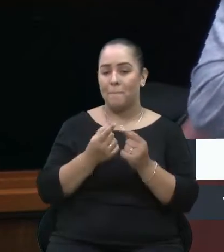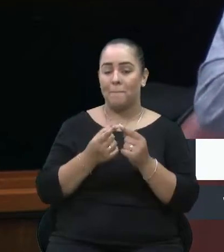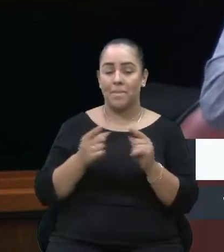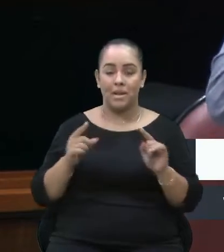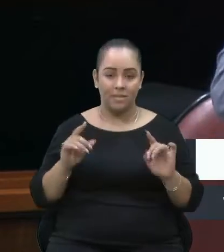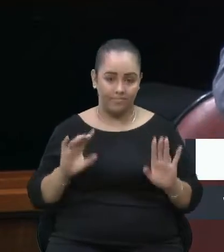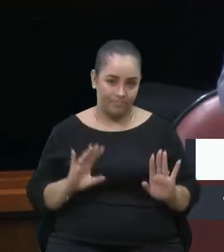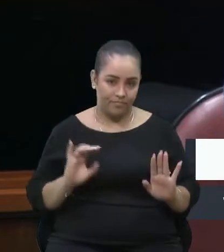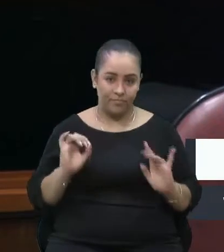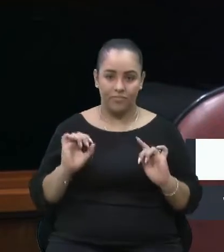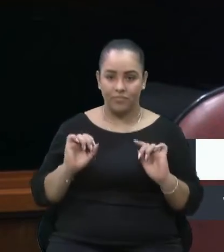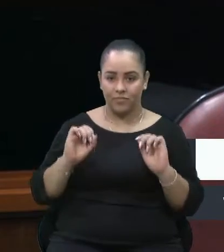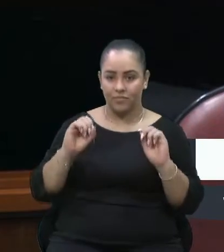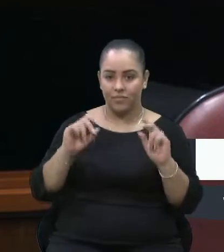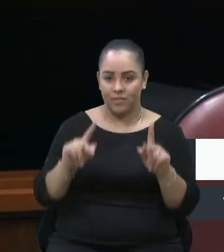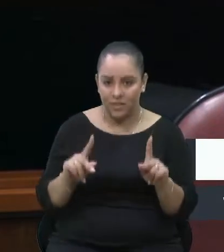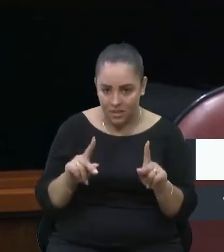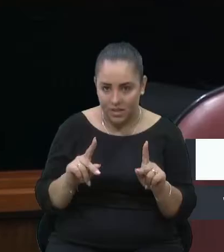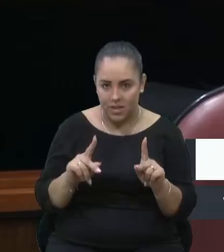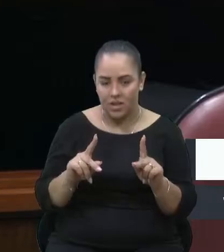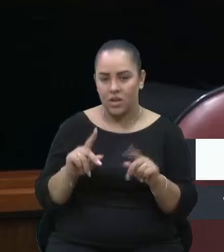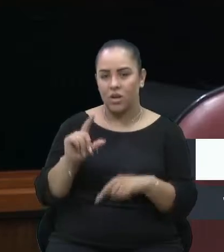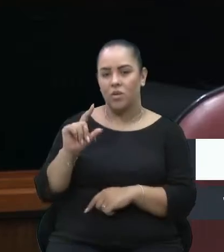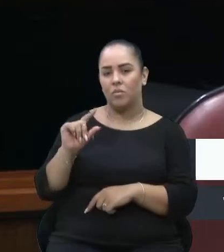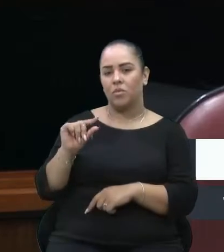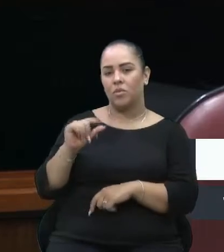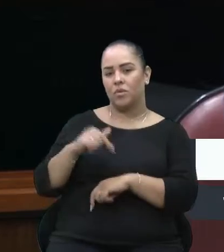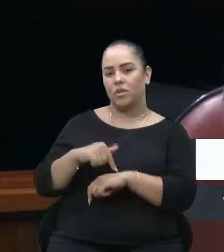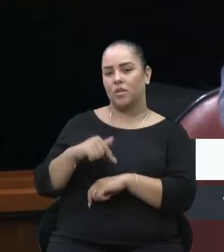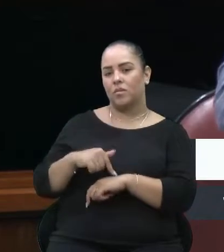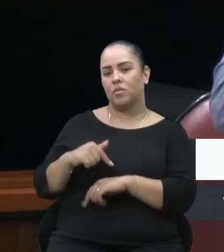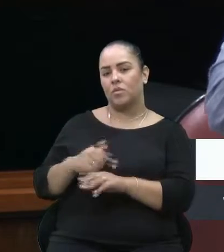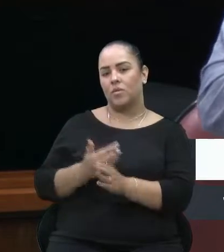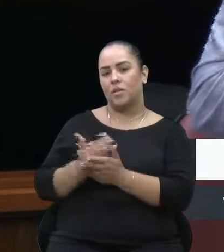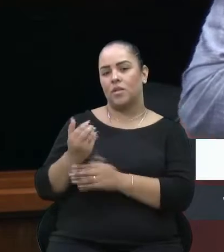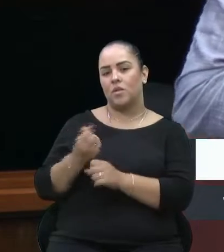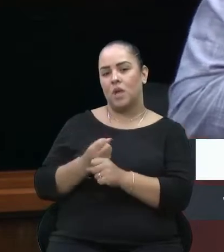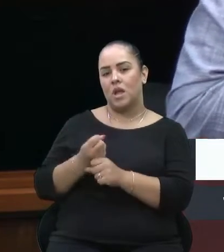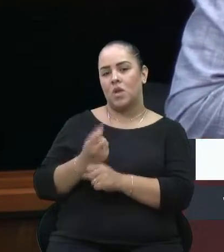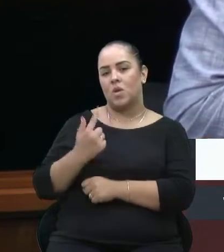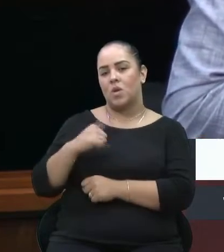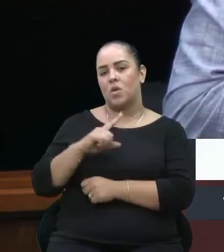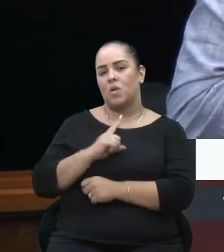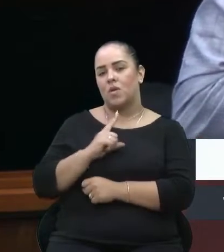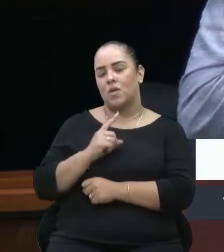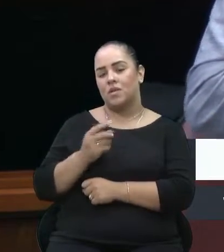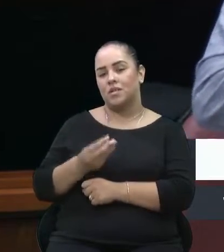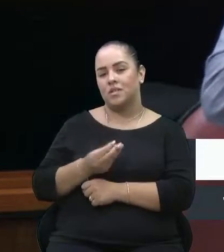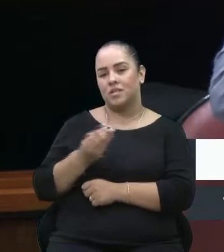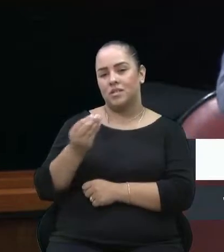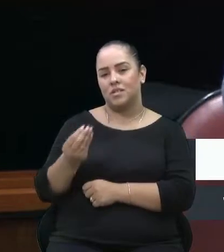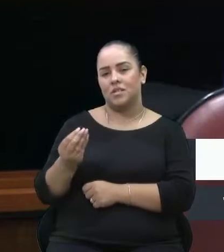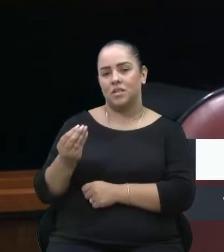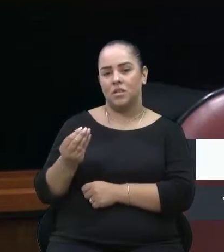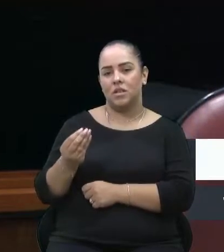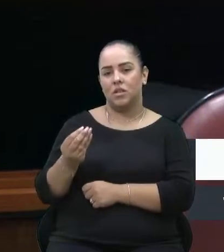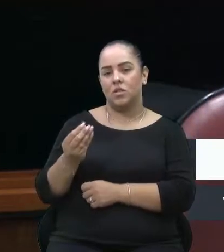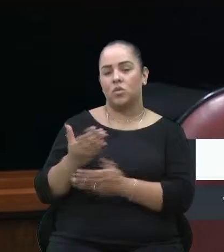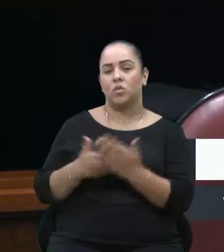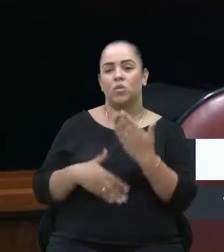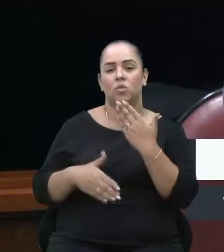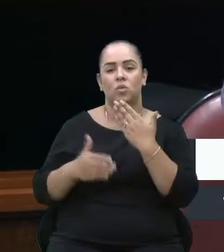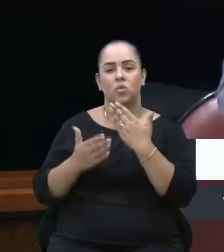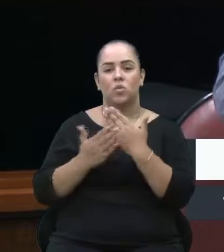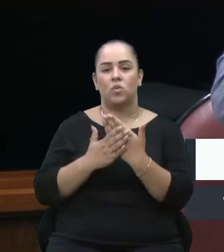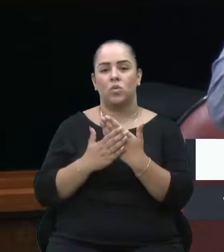enfim, há poucos tempos, no começo do ano, nós entregamos os anéis, todos, foi